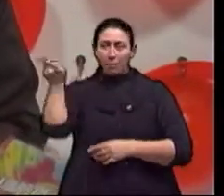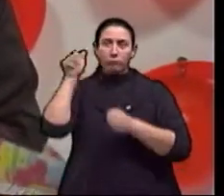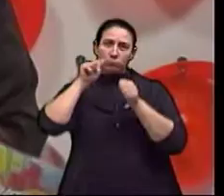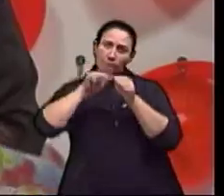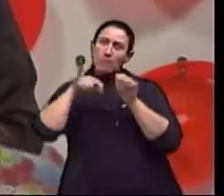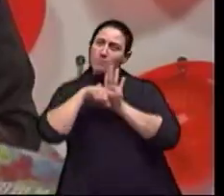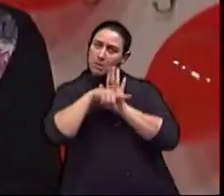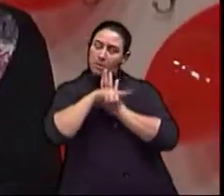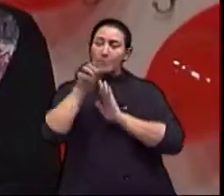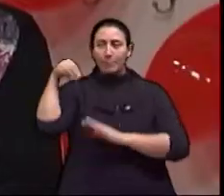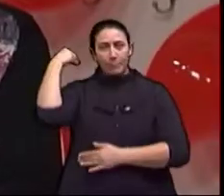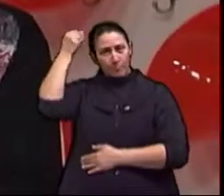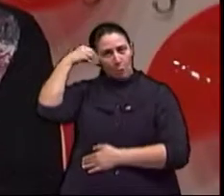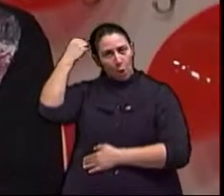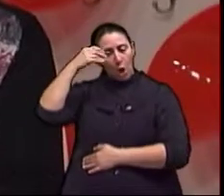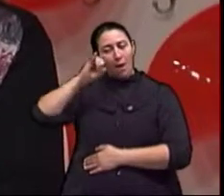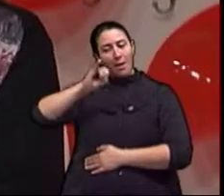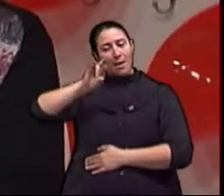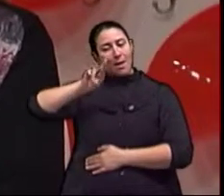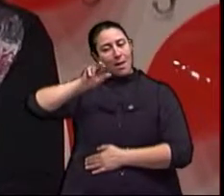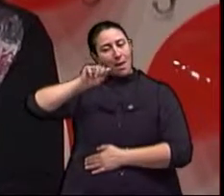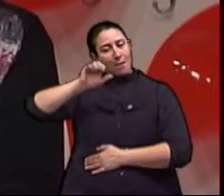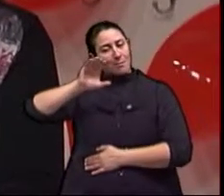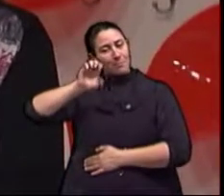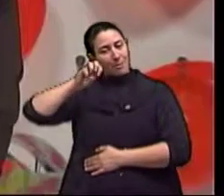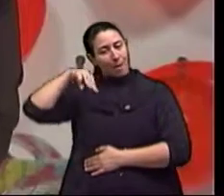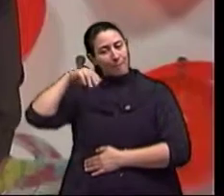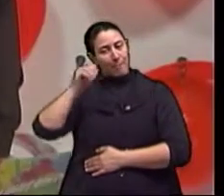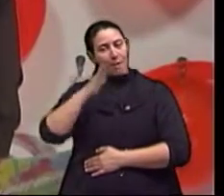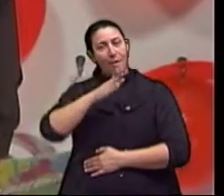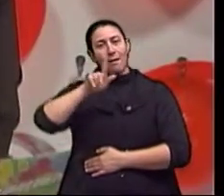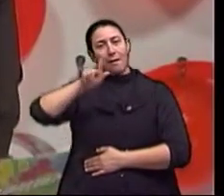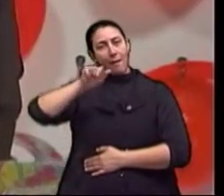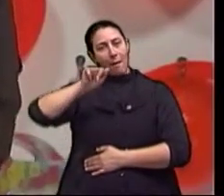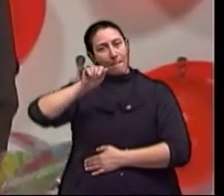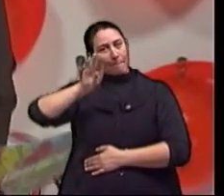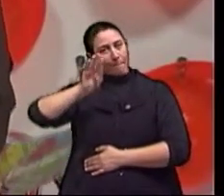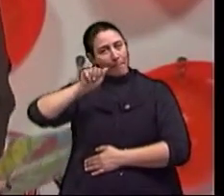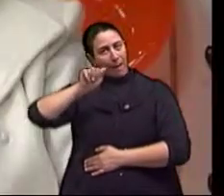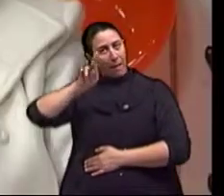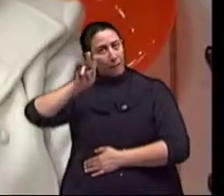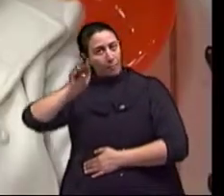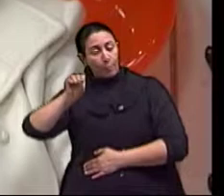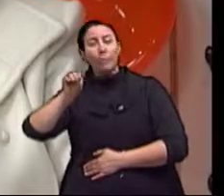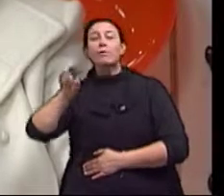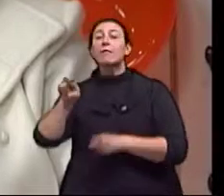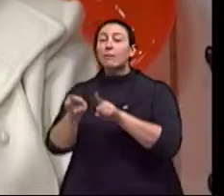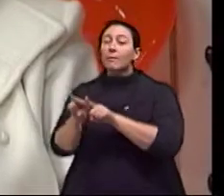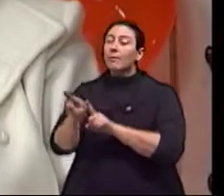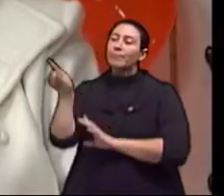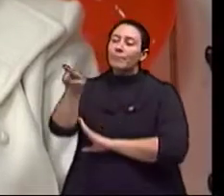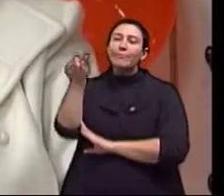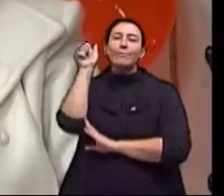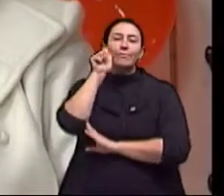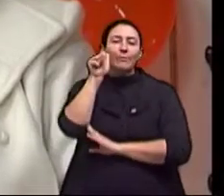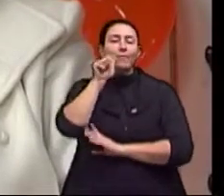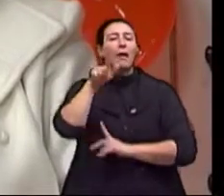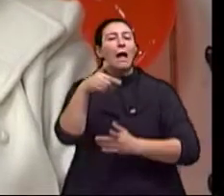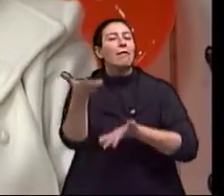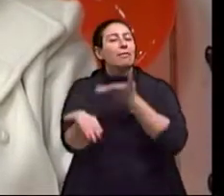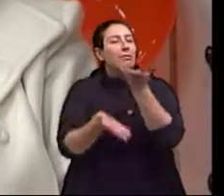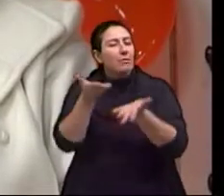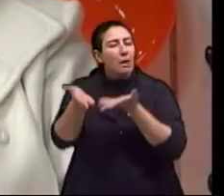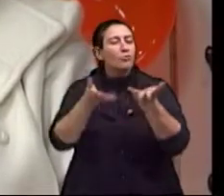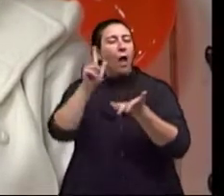masculino, a psicóloga Iracema Gabardo, e também com a outra chefe da pesquisa, diretora do clã Clínica de Atendimento ao